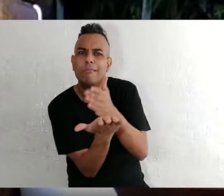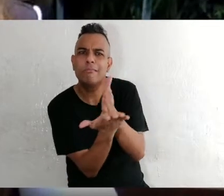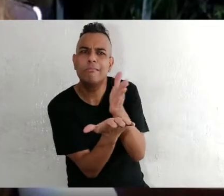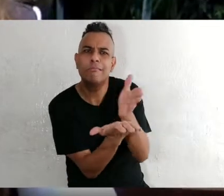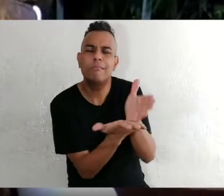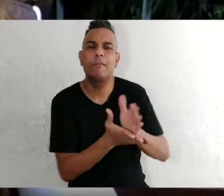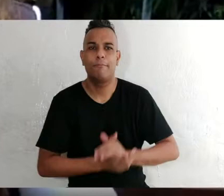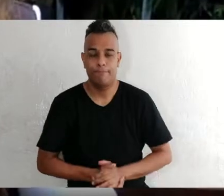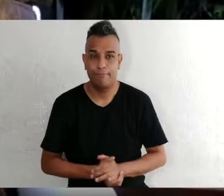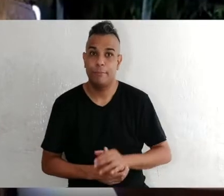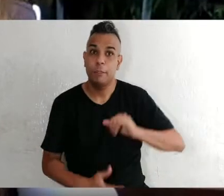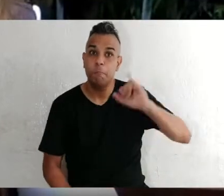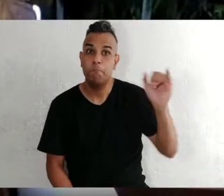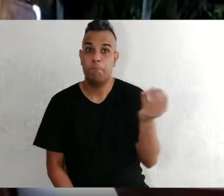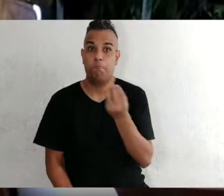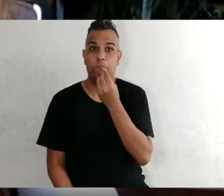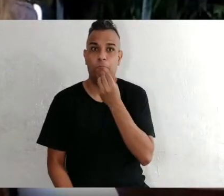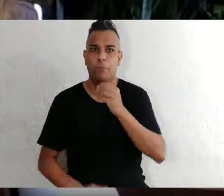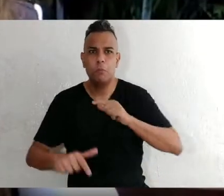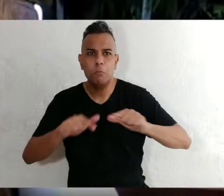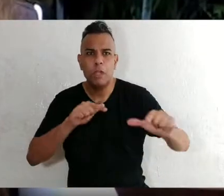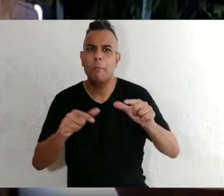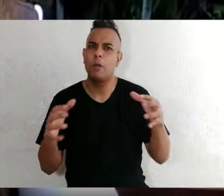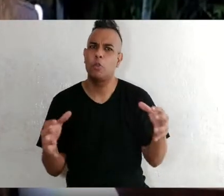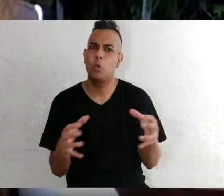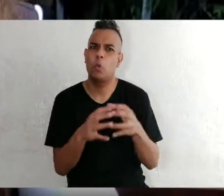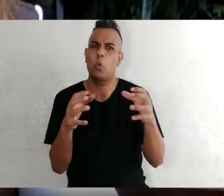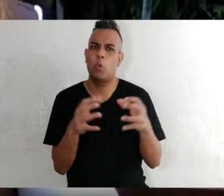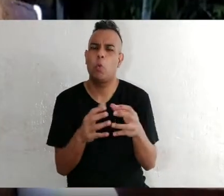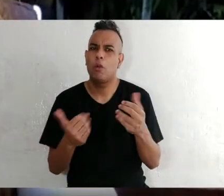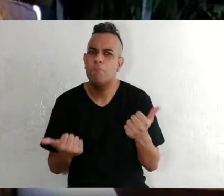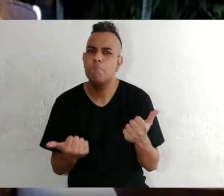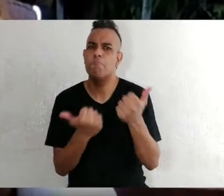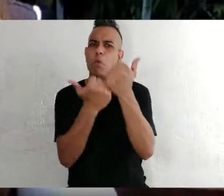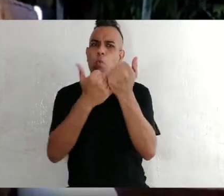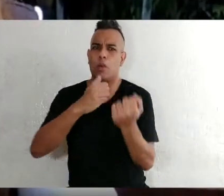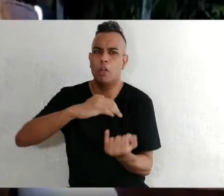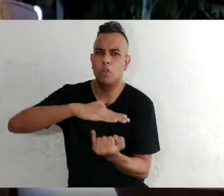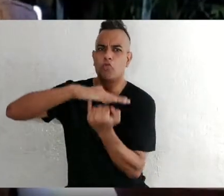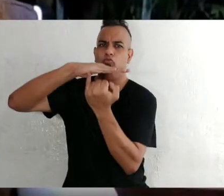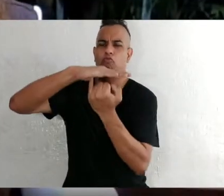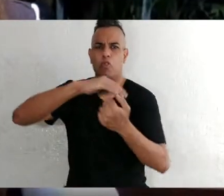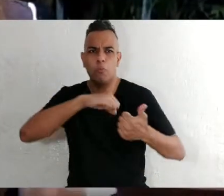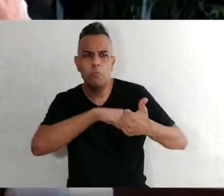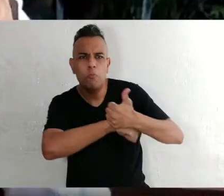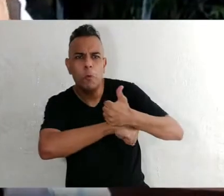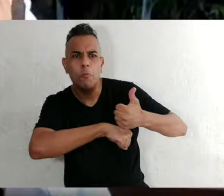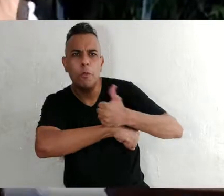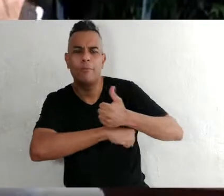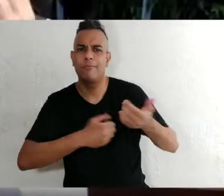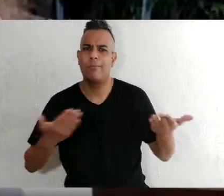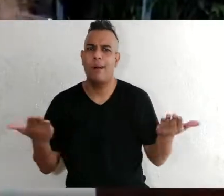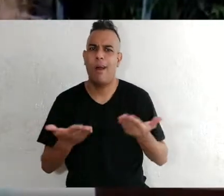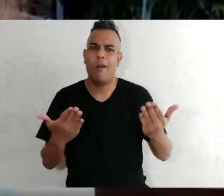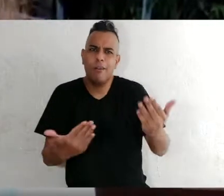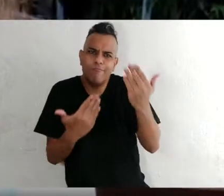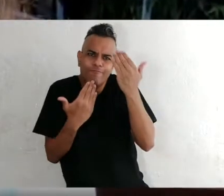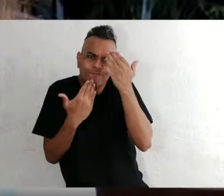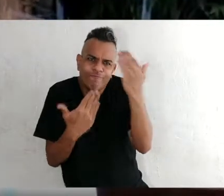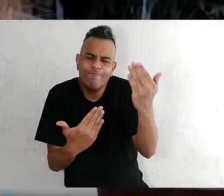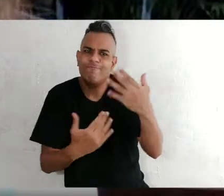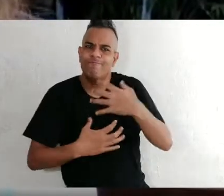E é, portanto, um trabalho coletivo de várias instituições e de vários profissionais. E aí, aqui, eu gostaria de